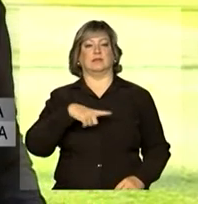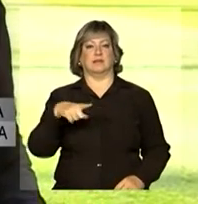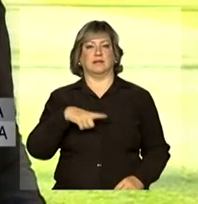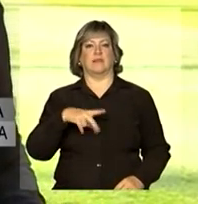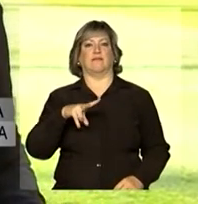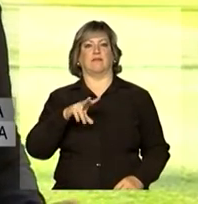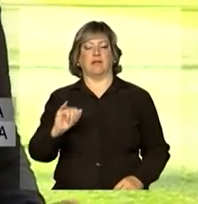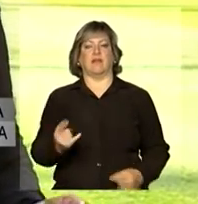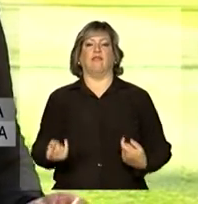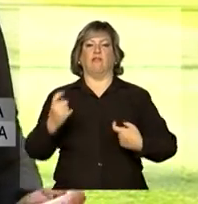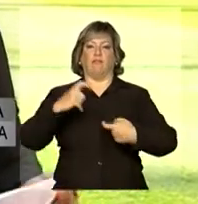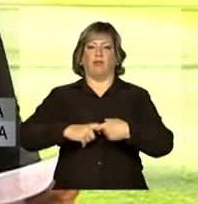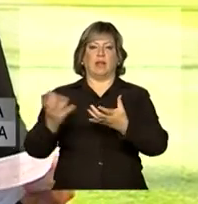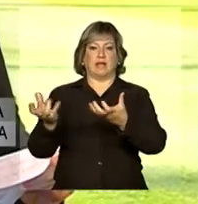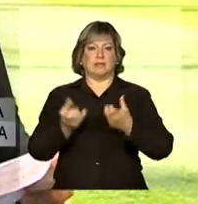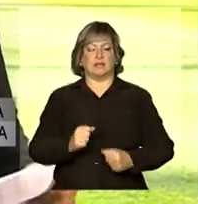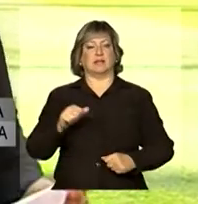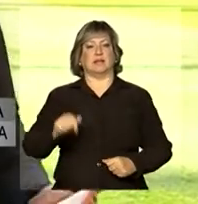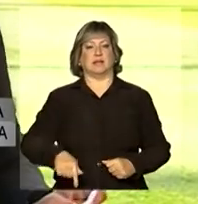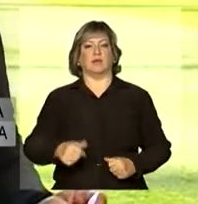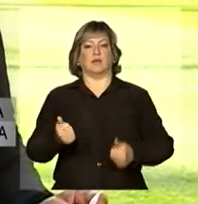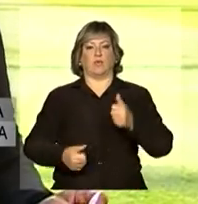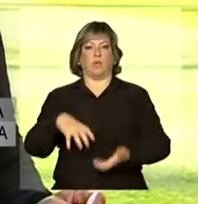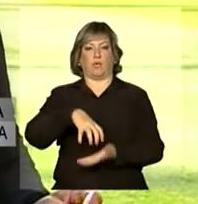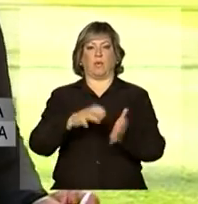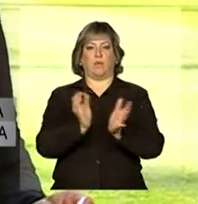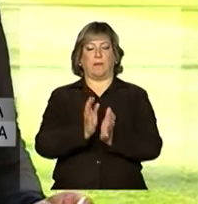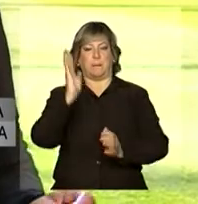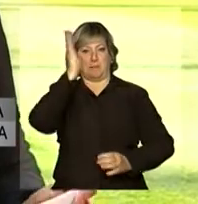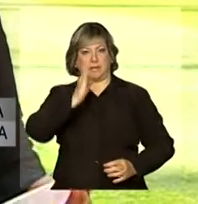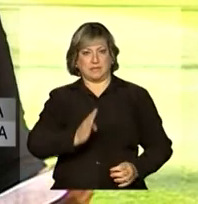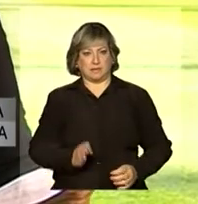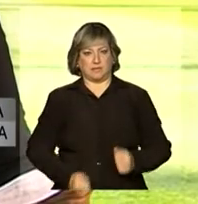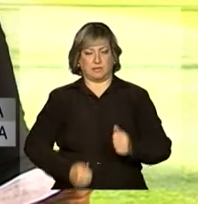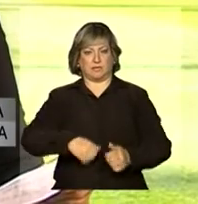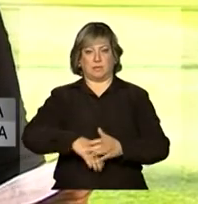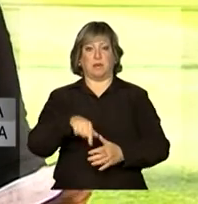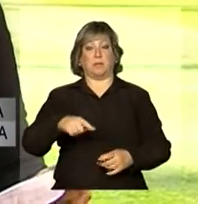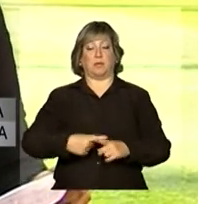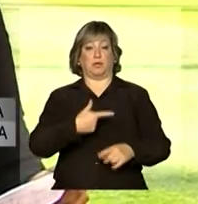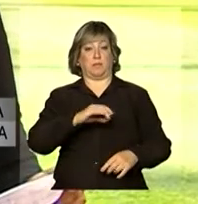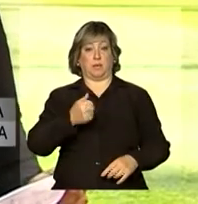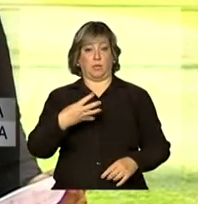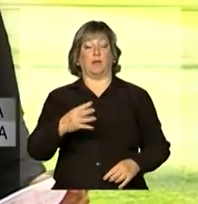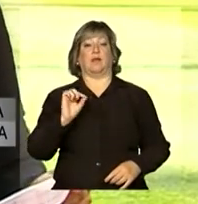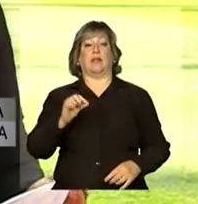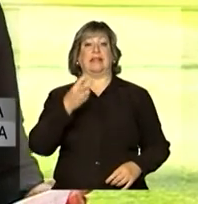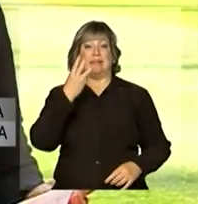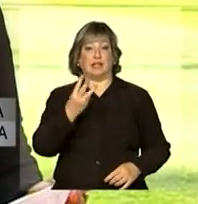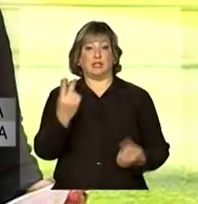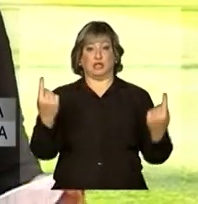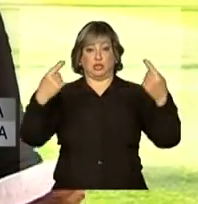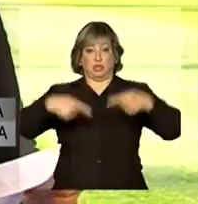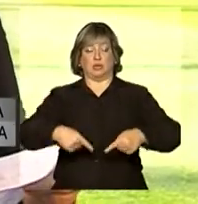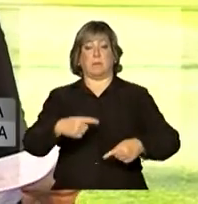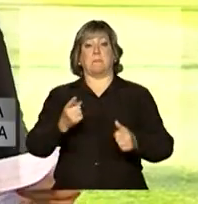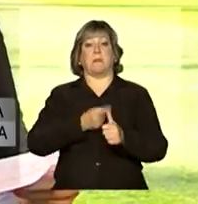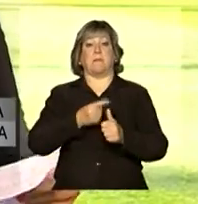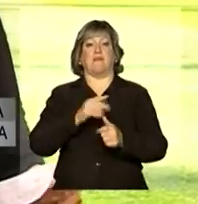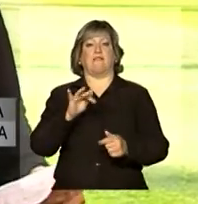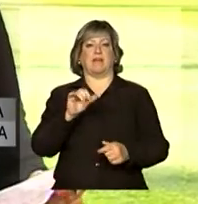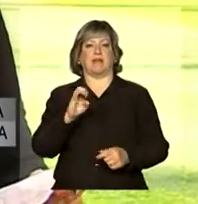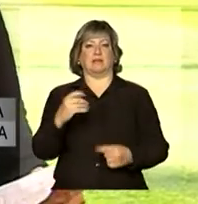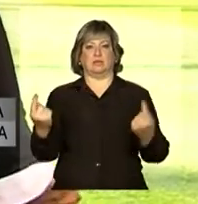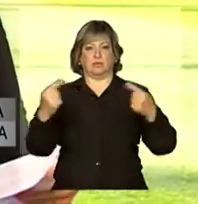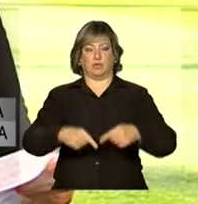voltar a receber a seleção brasileira. A arena vai ser palco em 2014 de três jogos da primeira fase da competição,